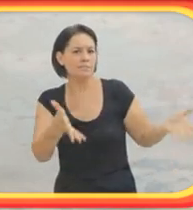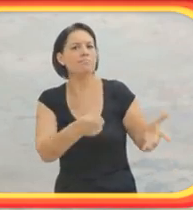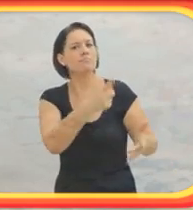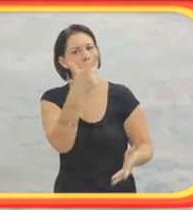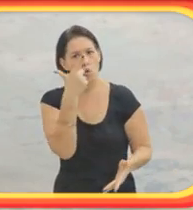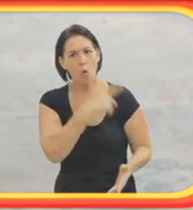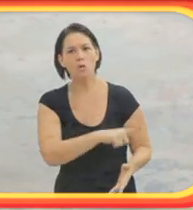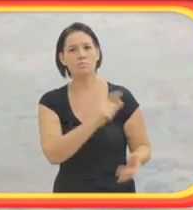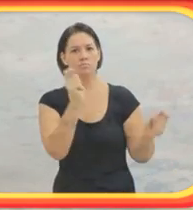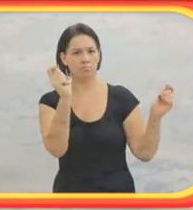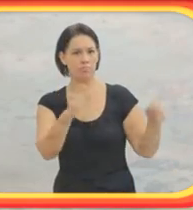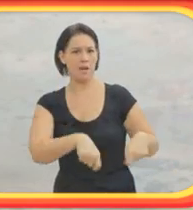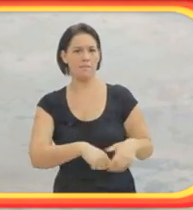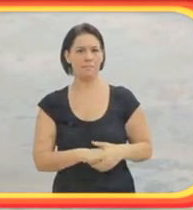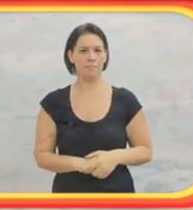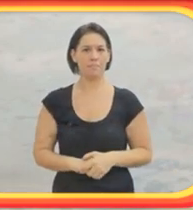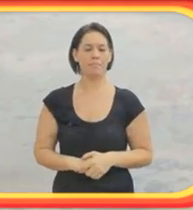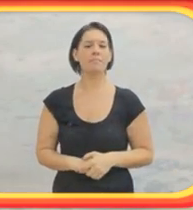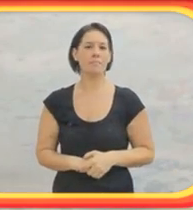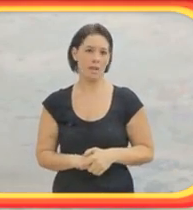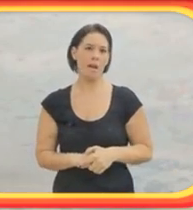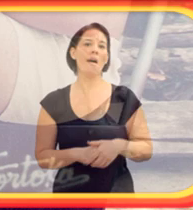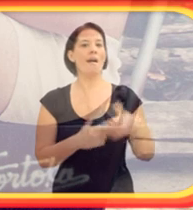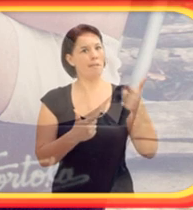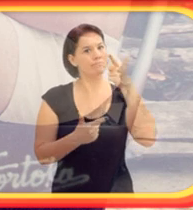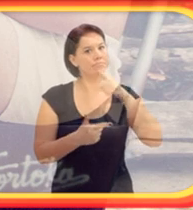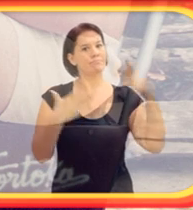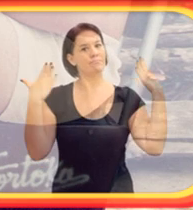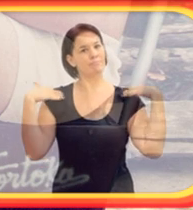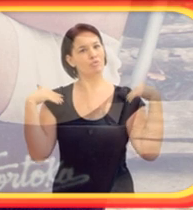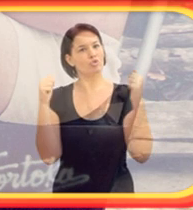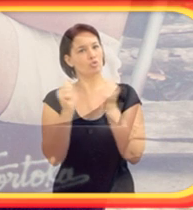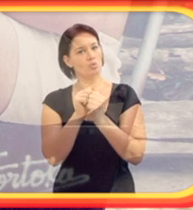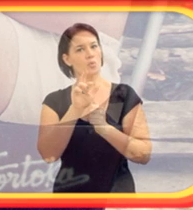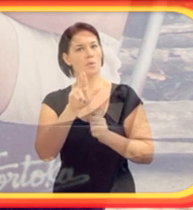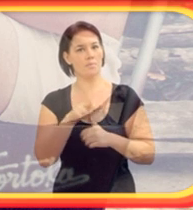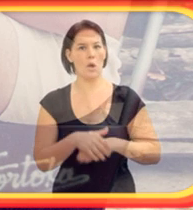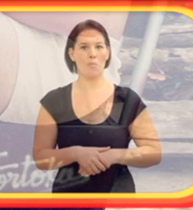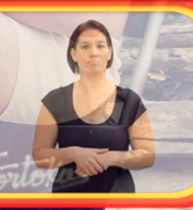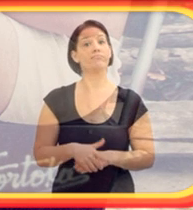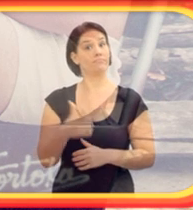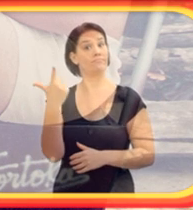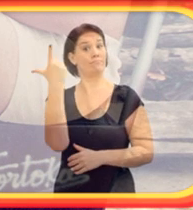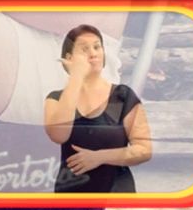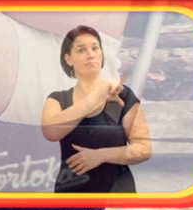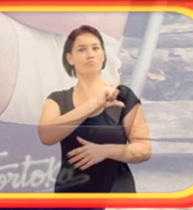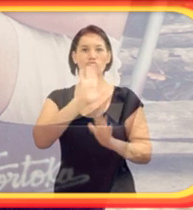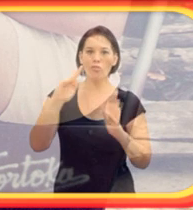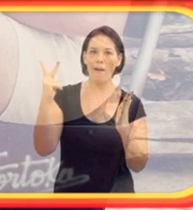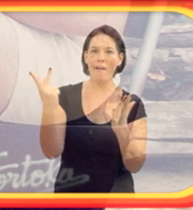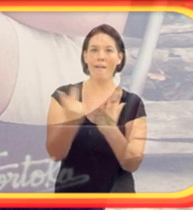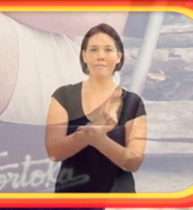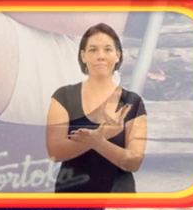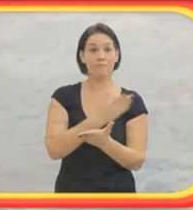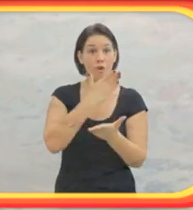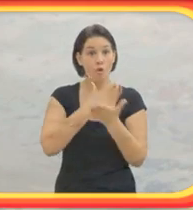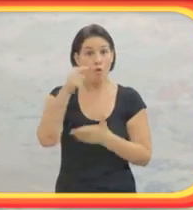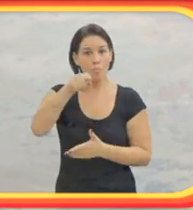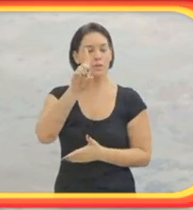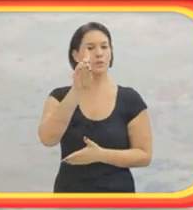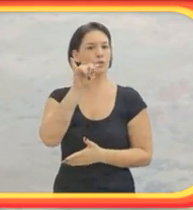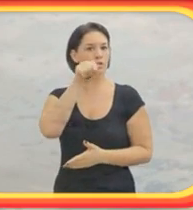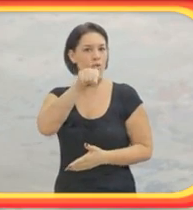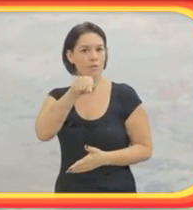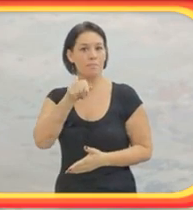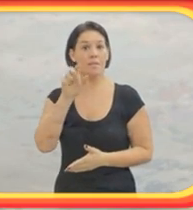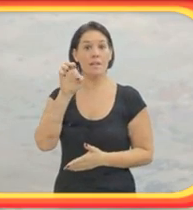Queria entender como é que ele foi criado, o que foi. E a partir daí surgiu a amizade da gente. Aí com